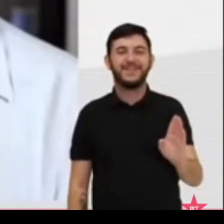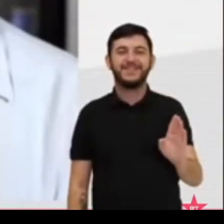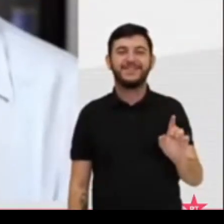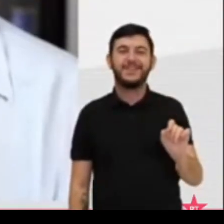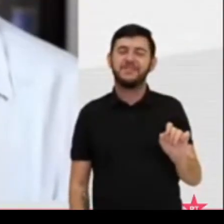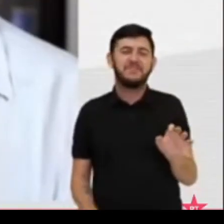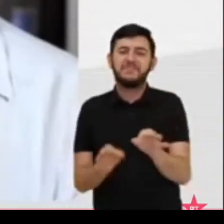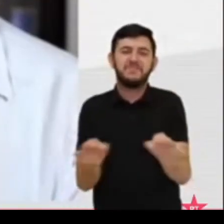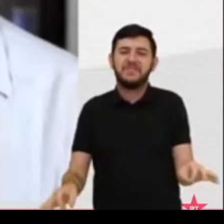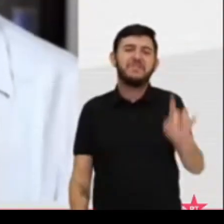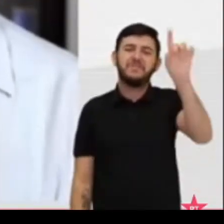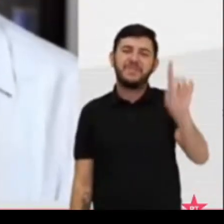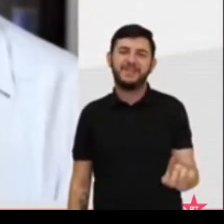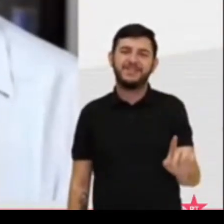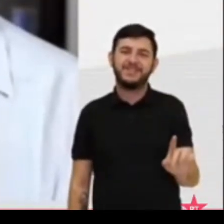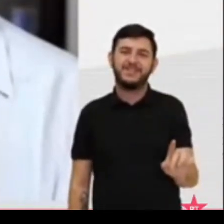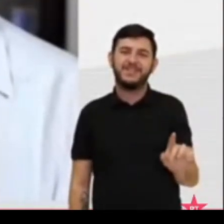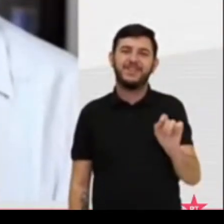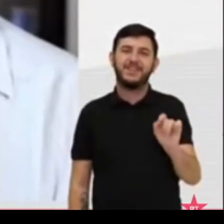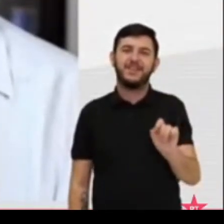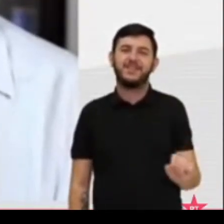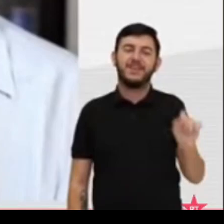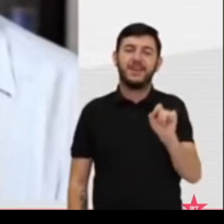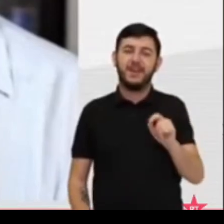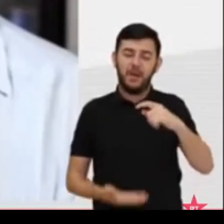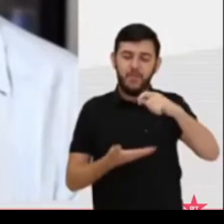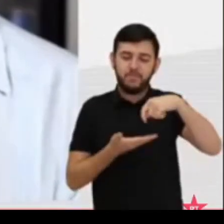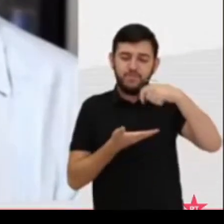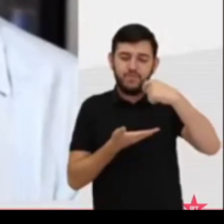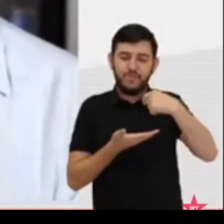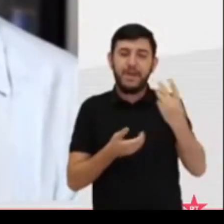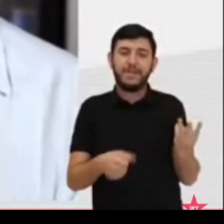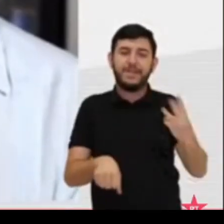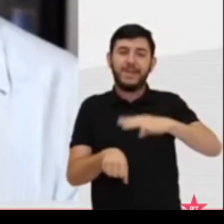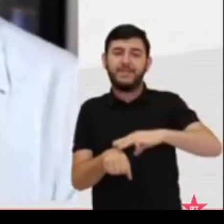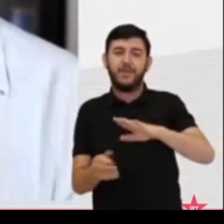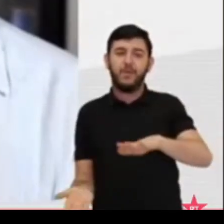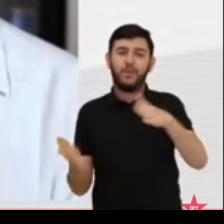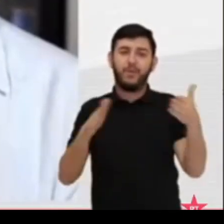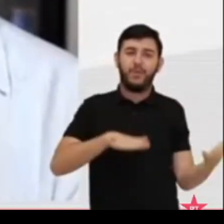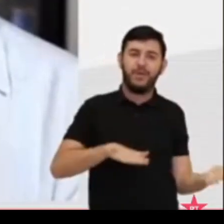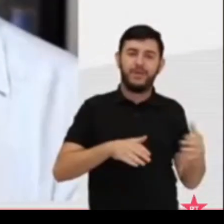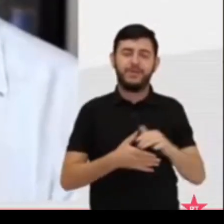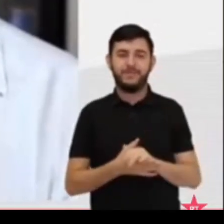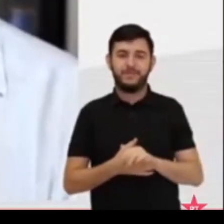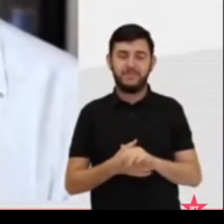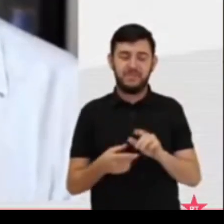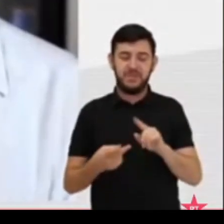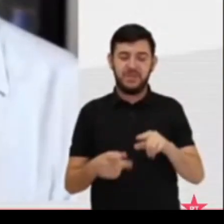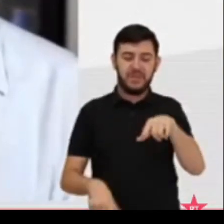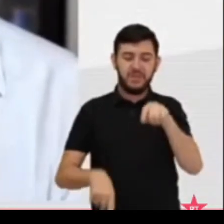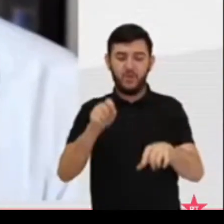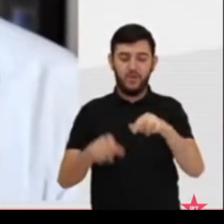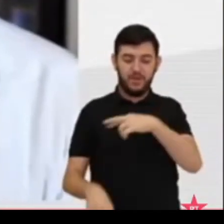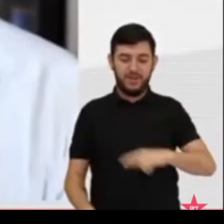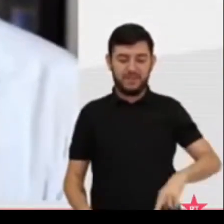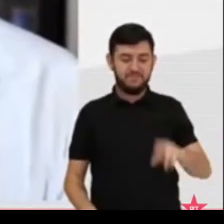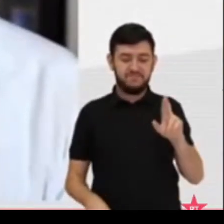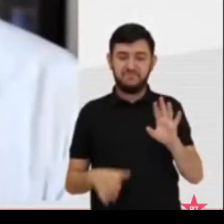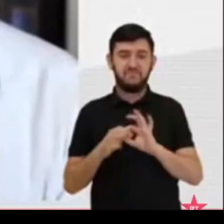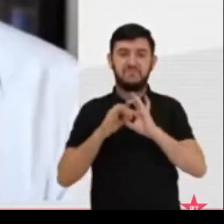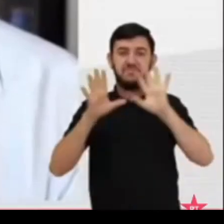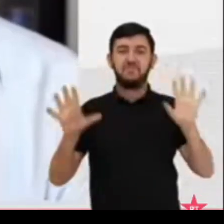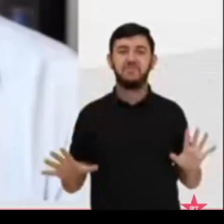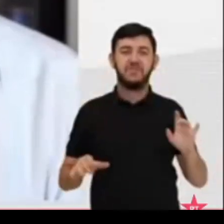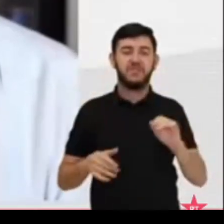de comer três vezes ao dia, o simples direito de fazer a sua opção religiosa, o simples direito